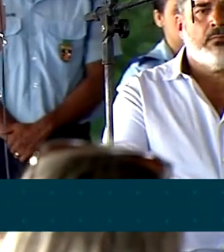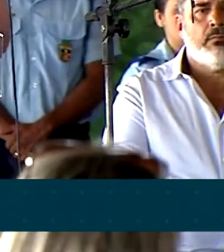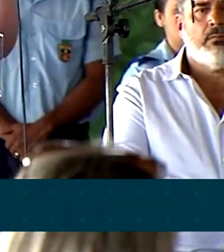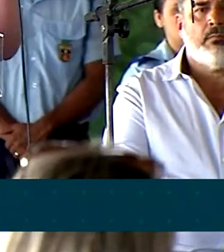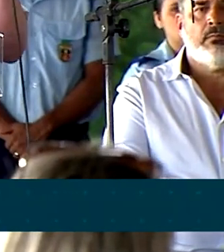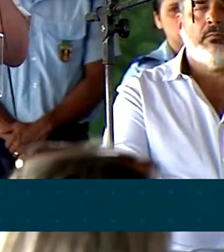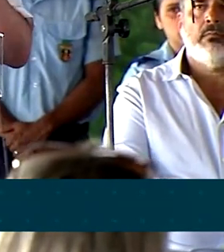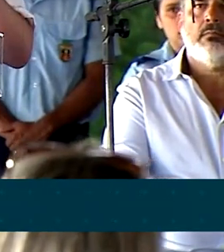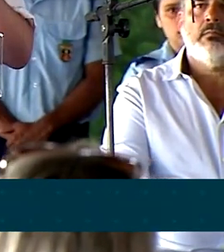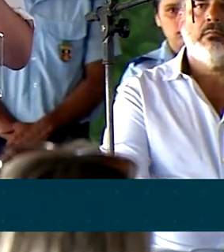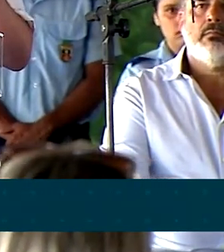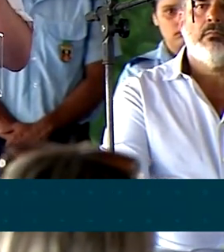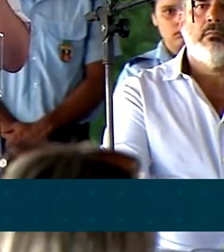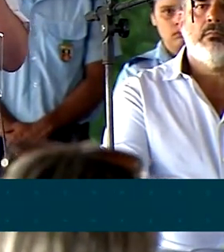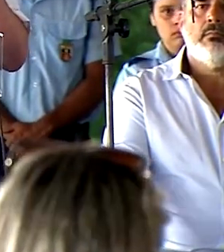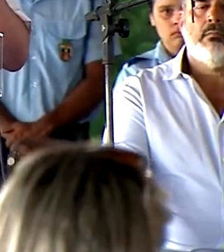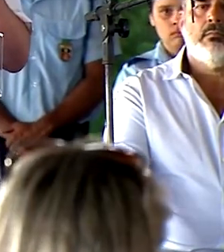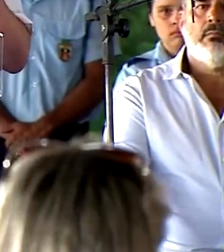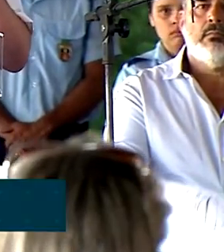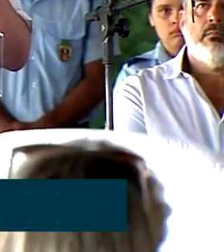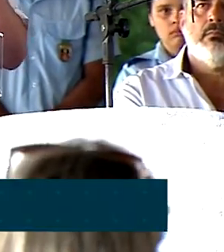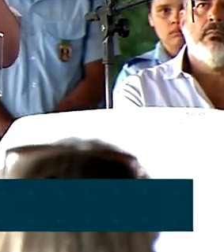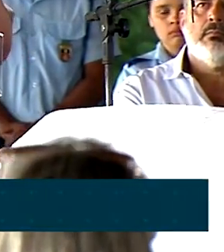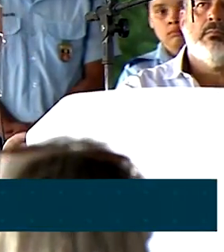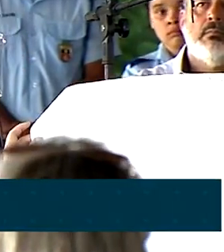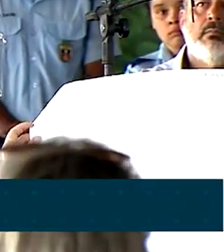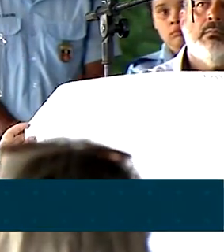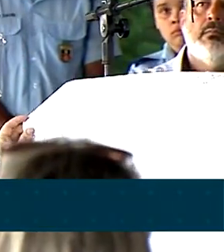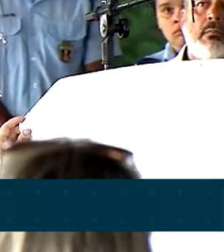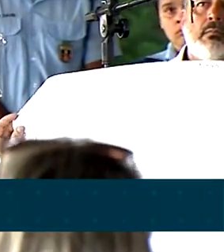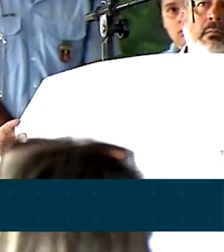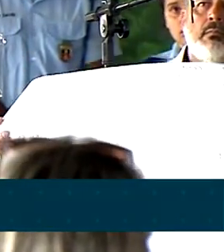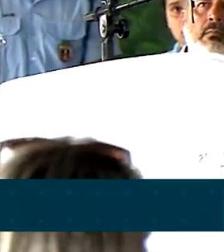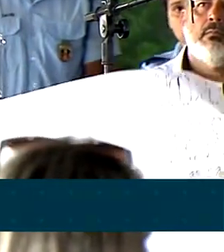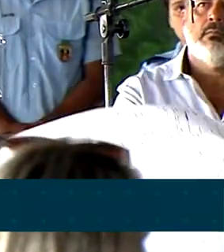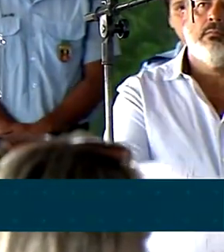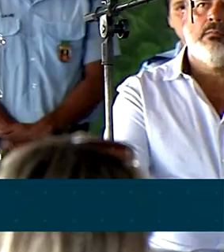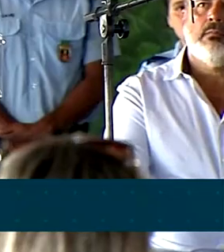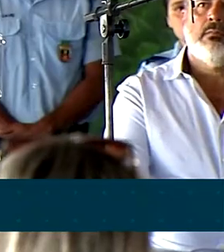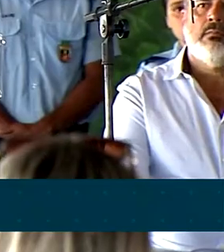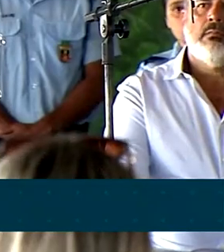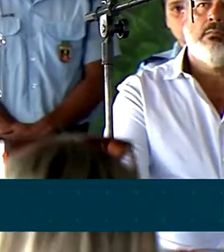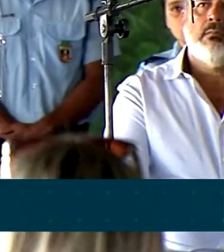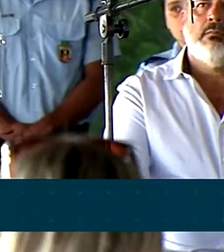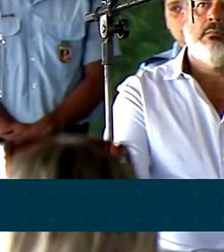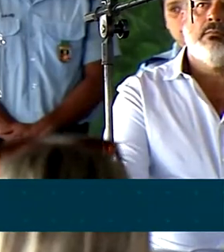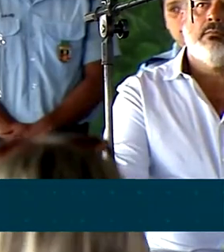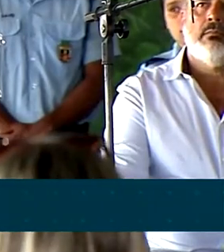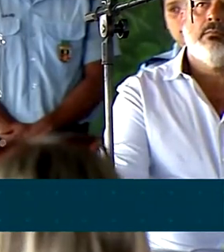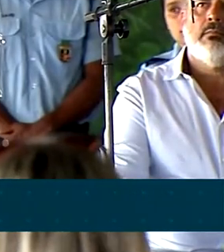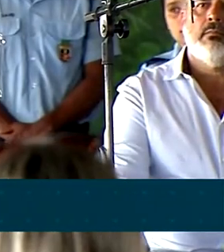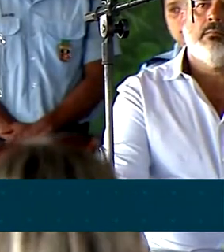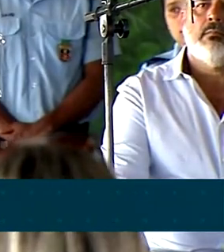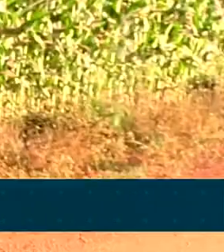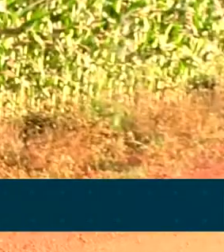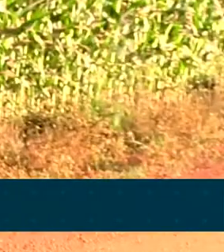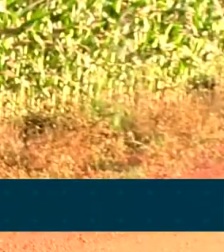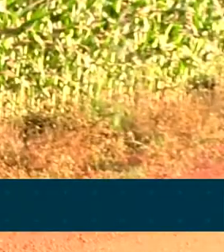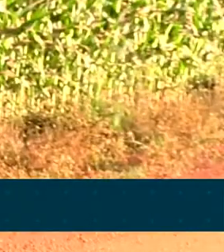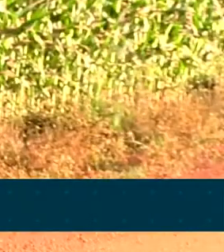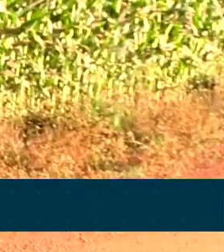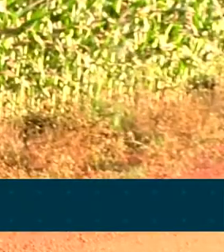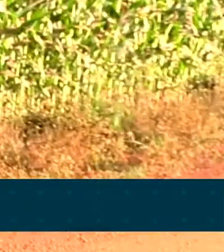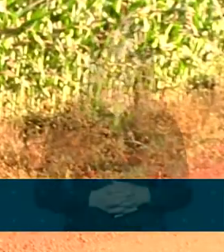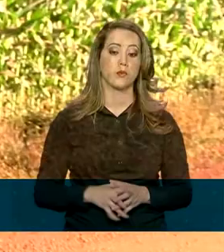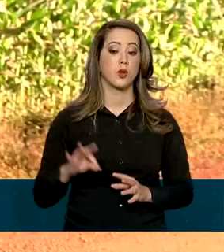376 assentamentos localizados em 99 municípios do estado de Goiás. Em